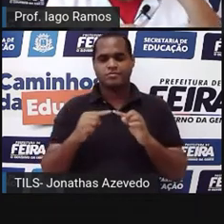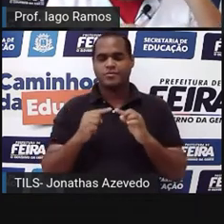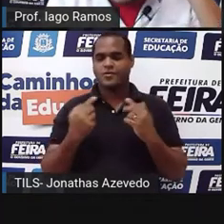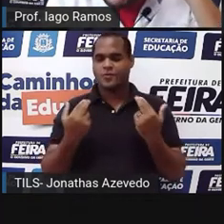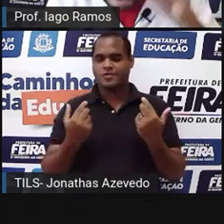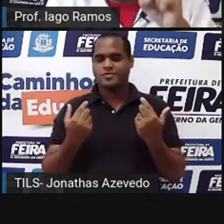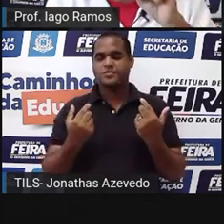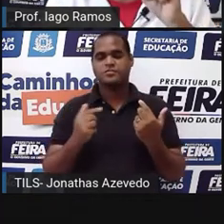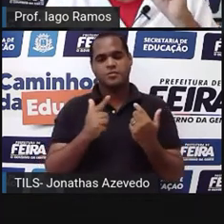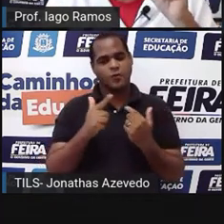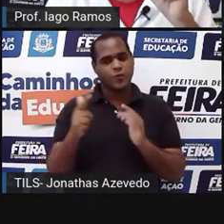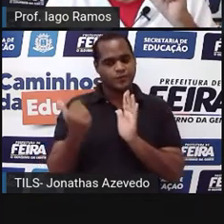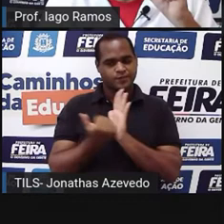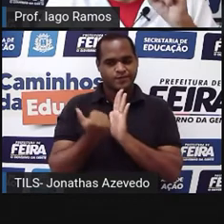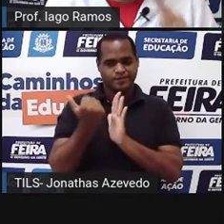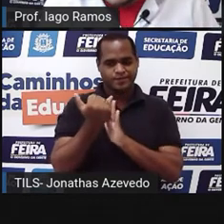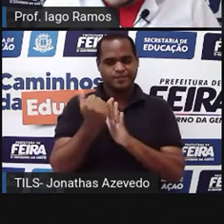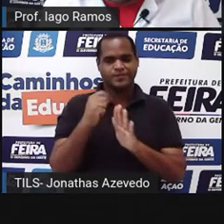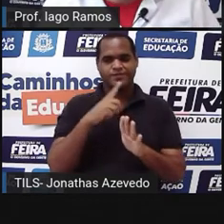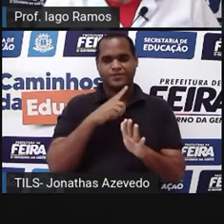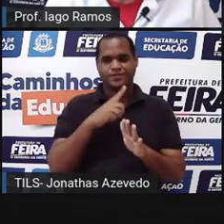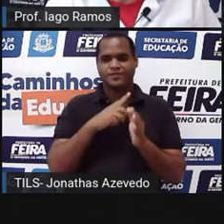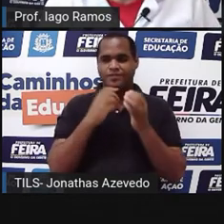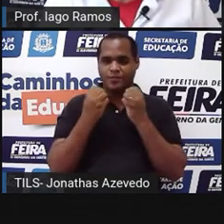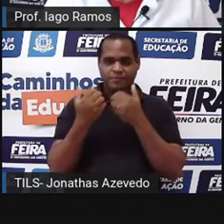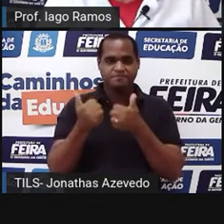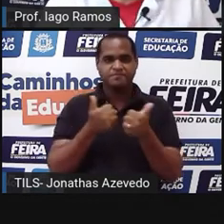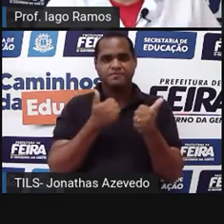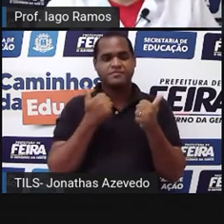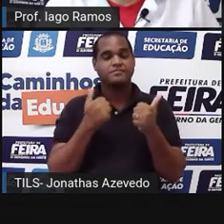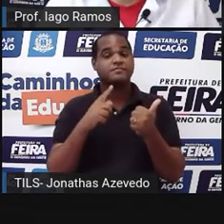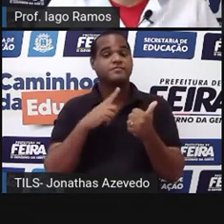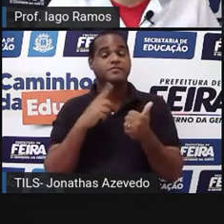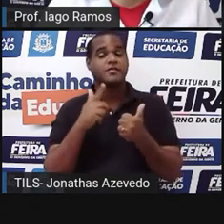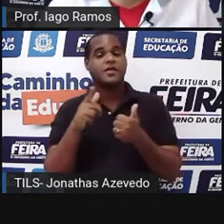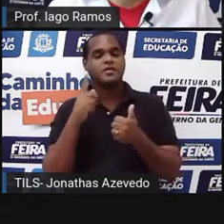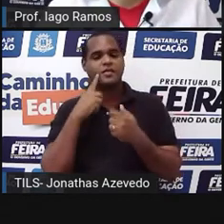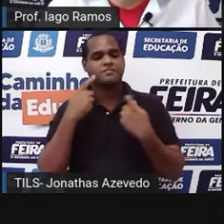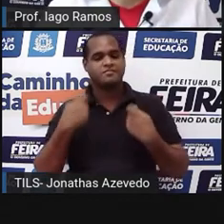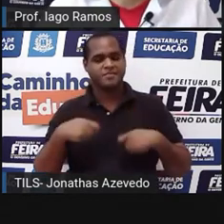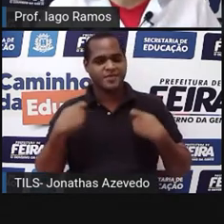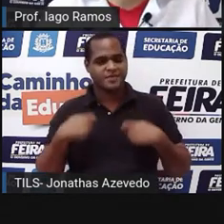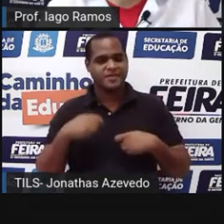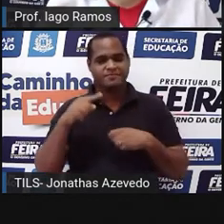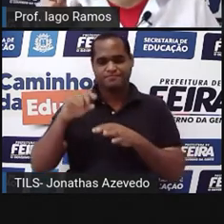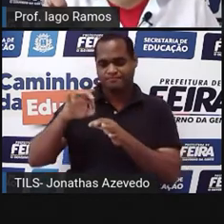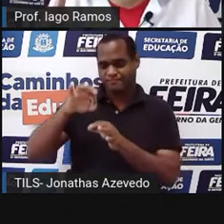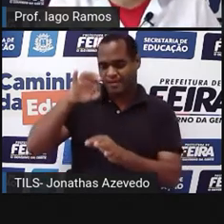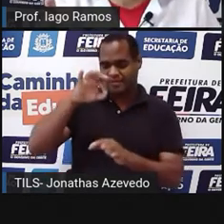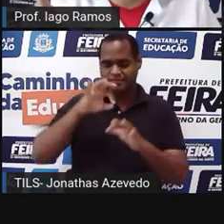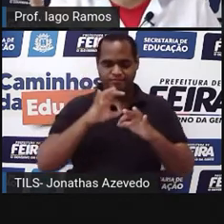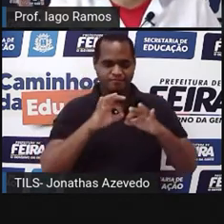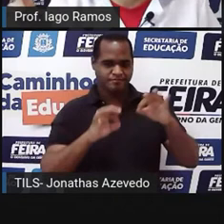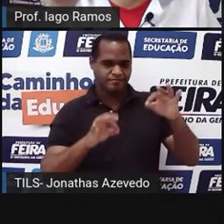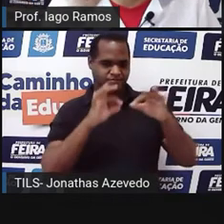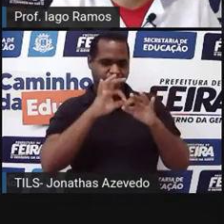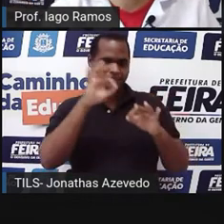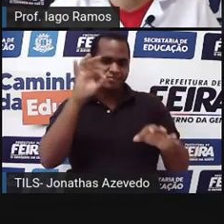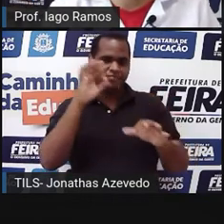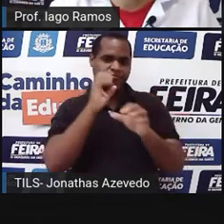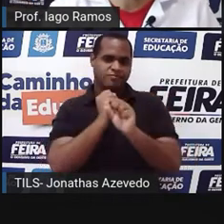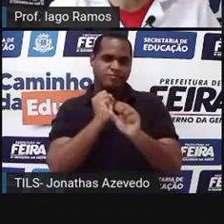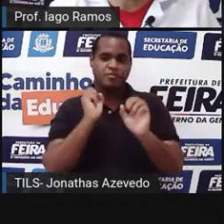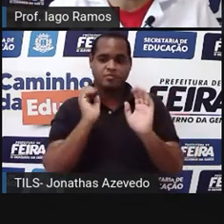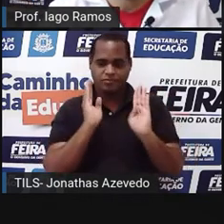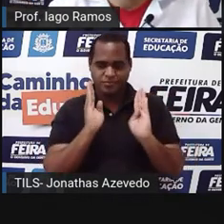Só que tem mais uma condição. E essa outra condição, a gente precisa medir os lados. E os lados nos triângulos